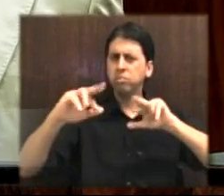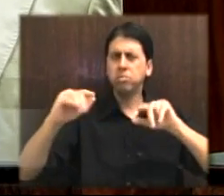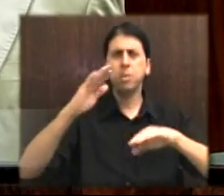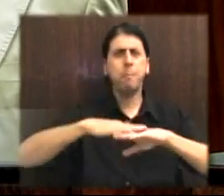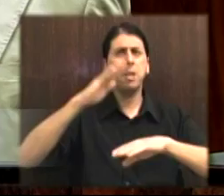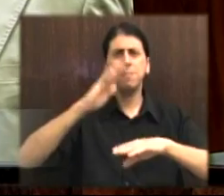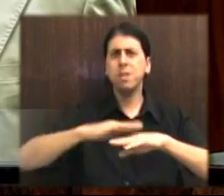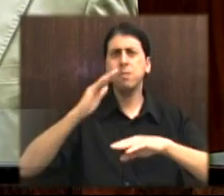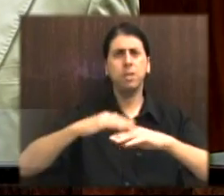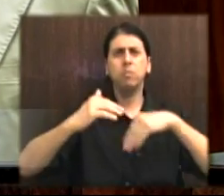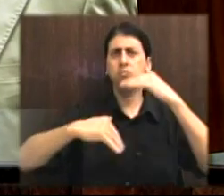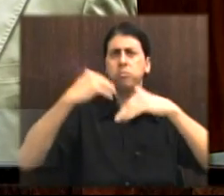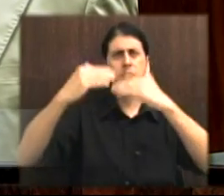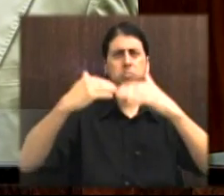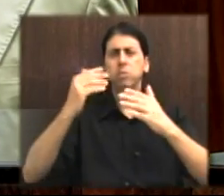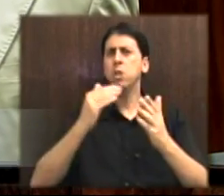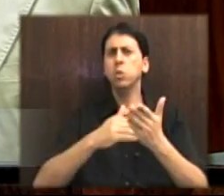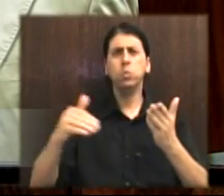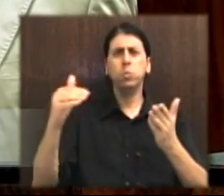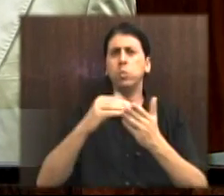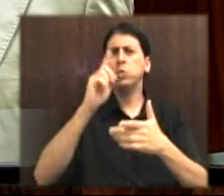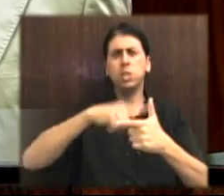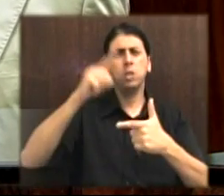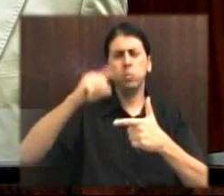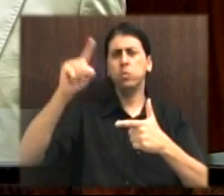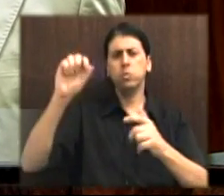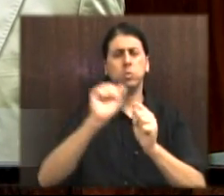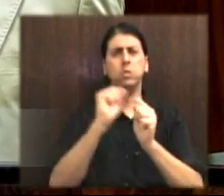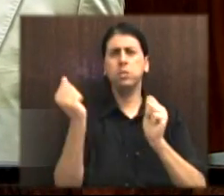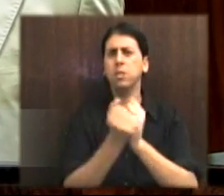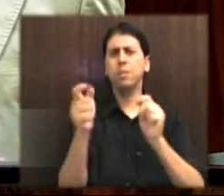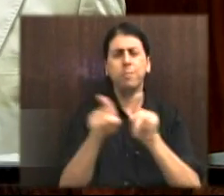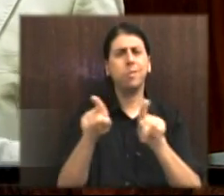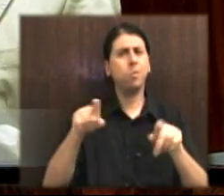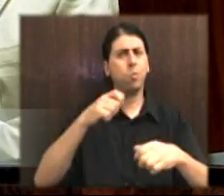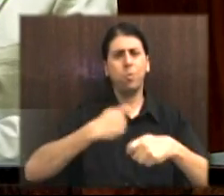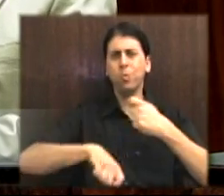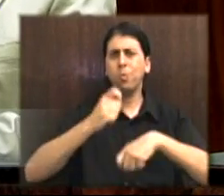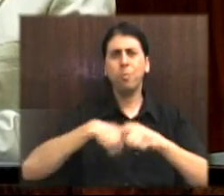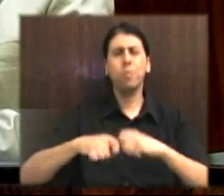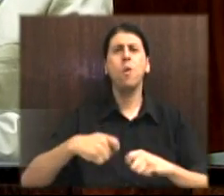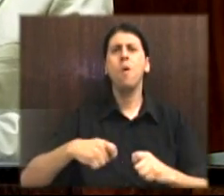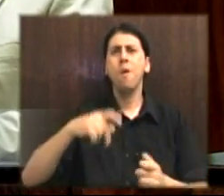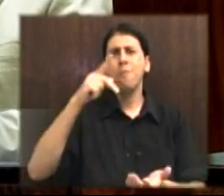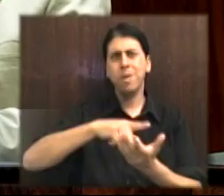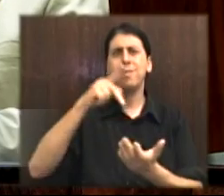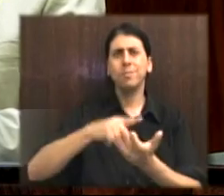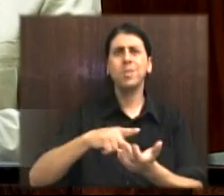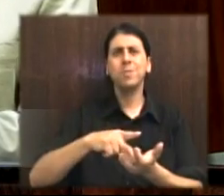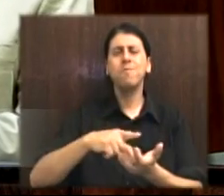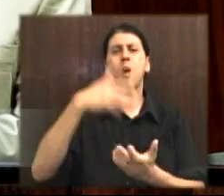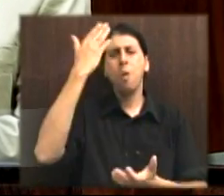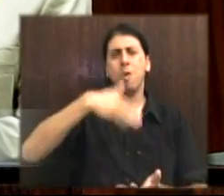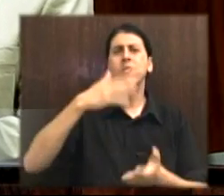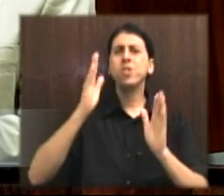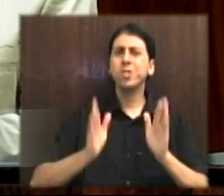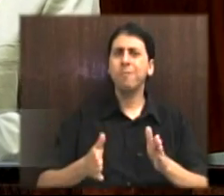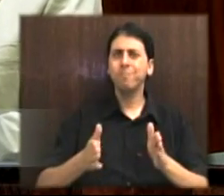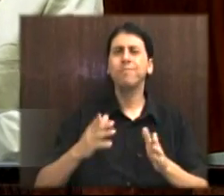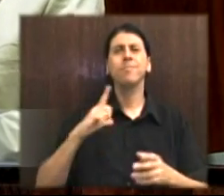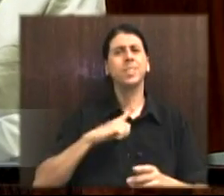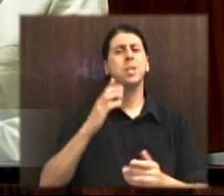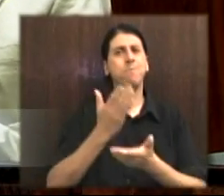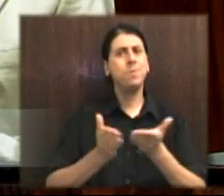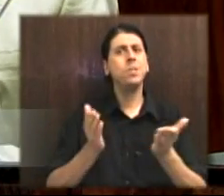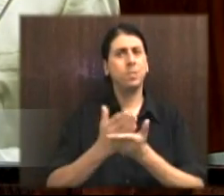Todos os indicadores sociais e econômicos comprovam o quanto as injustiças são mais